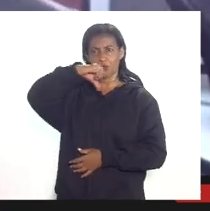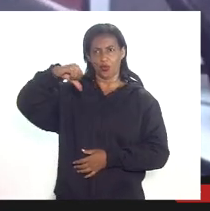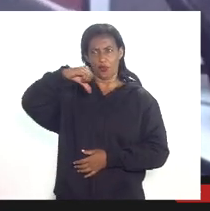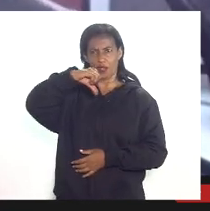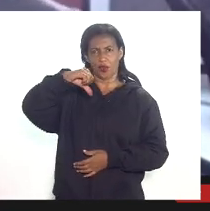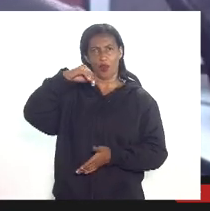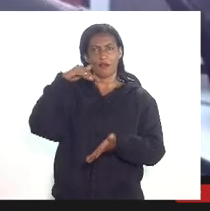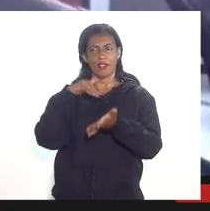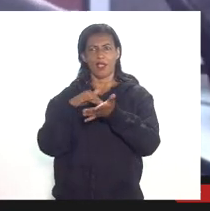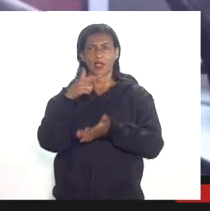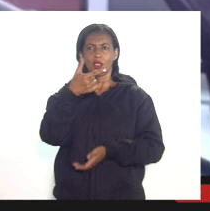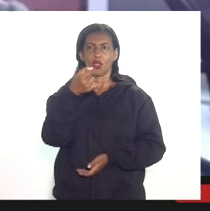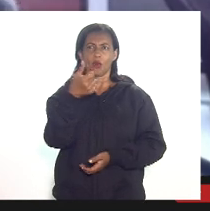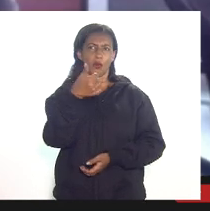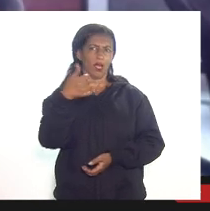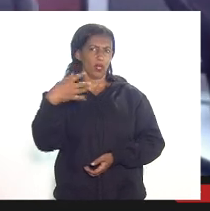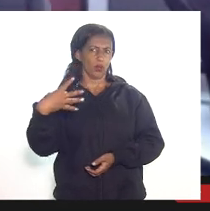2014